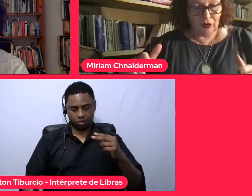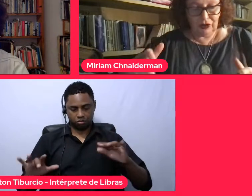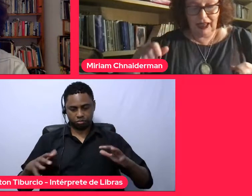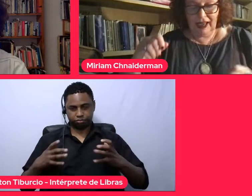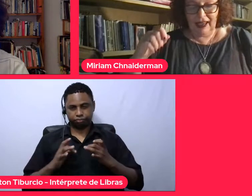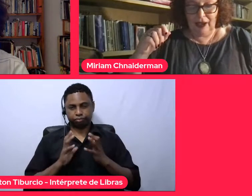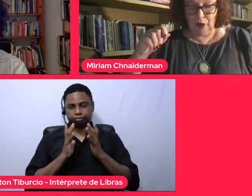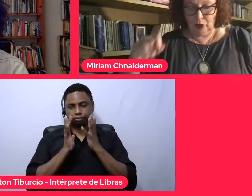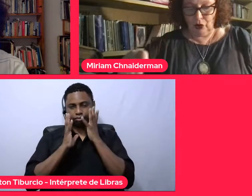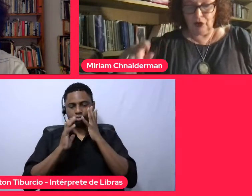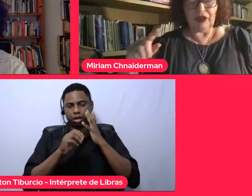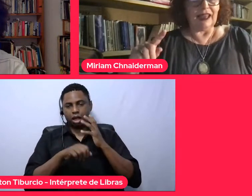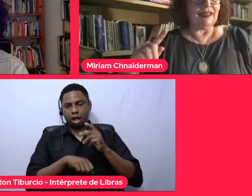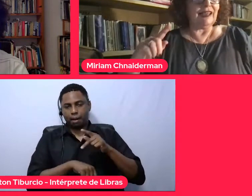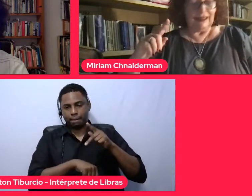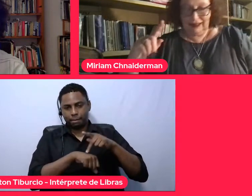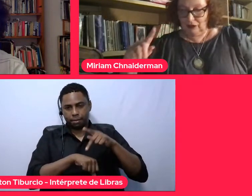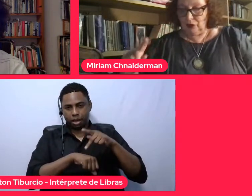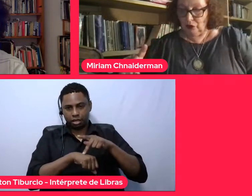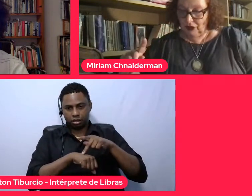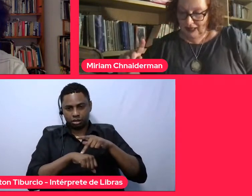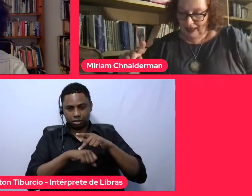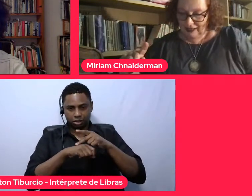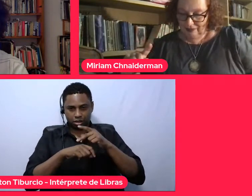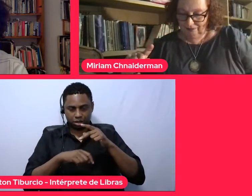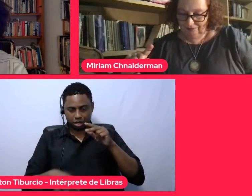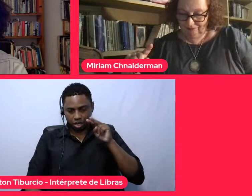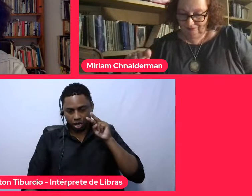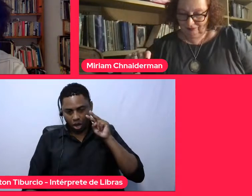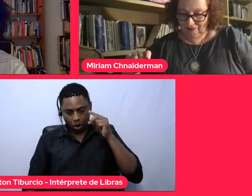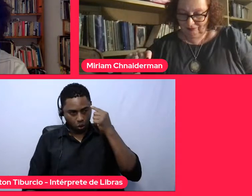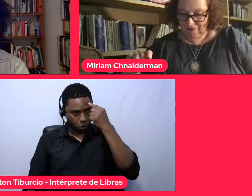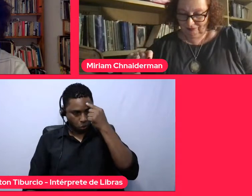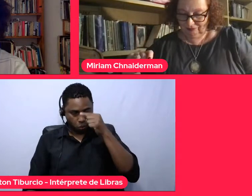Górgona é o olho que é a negação do olhar.